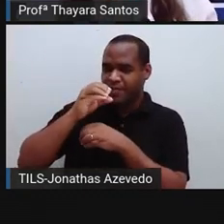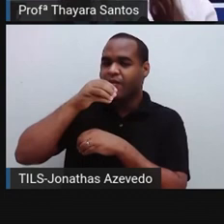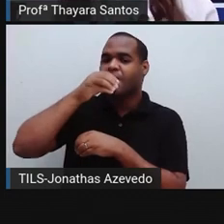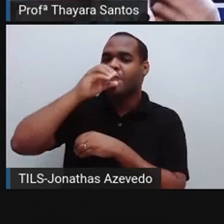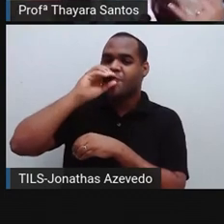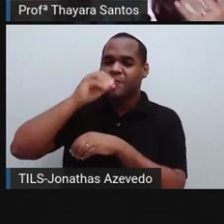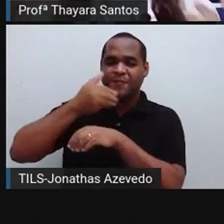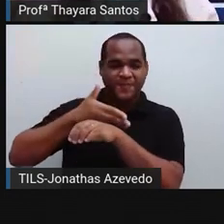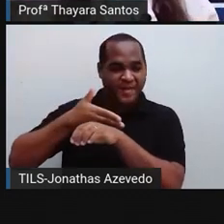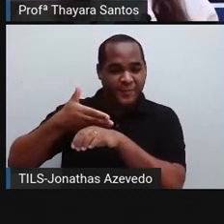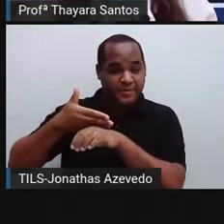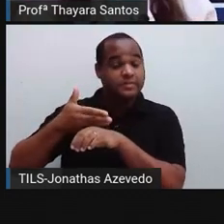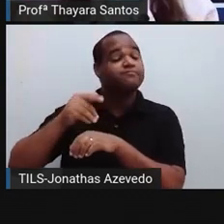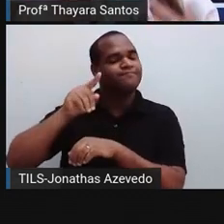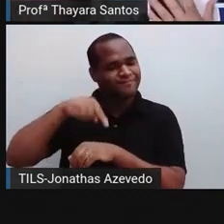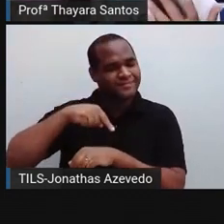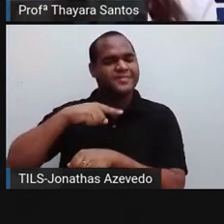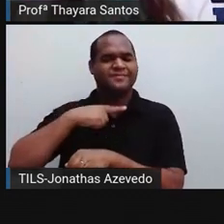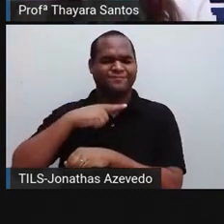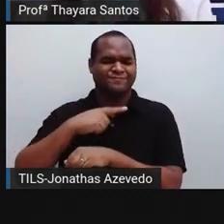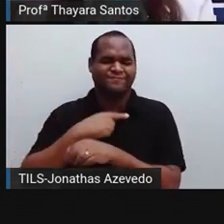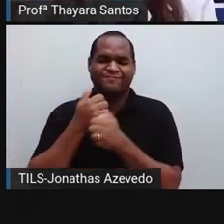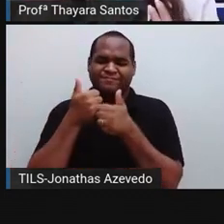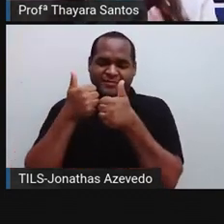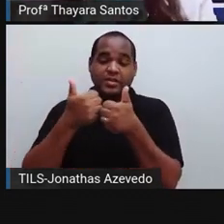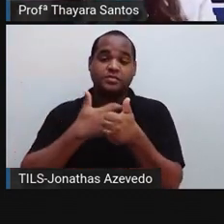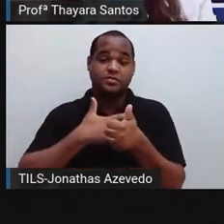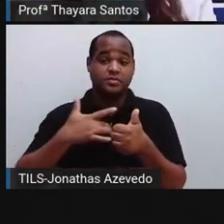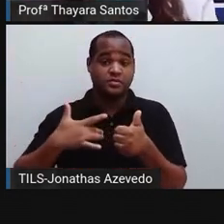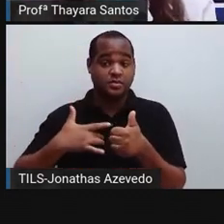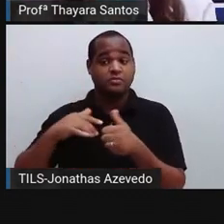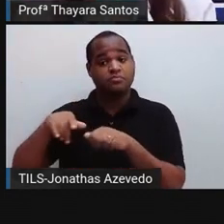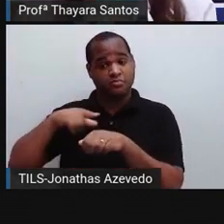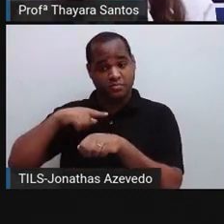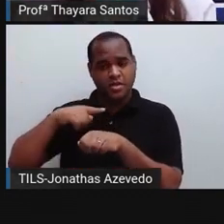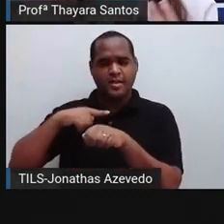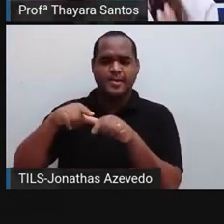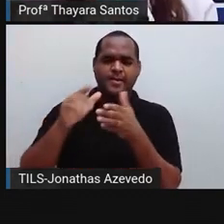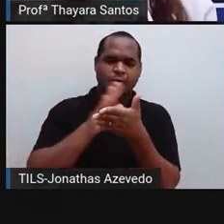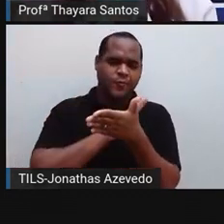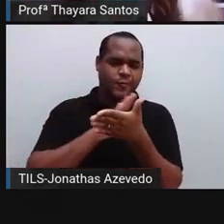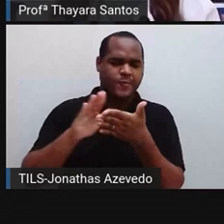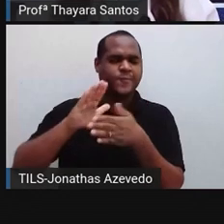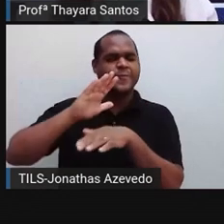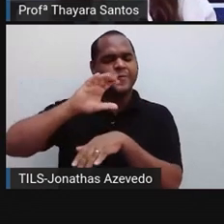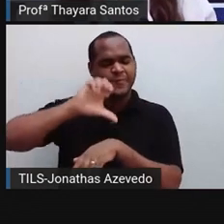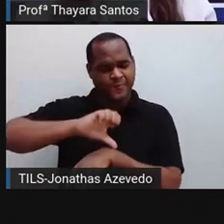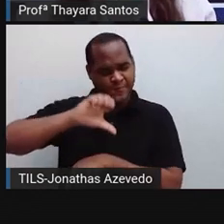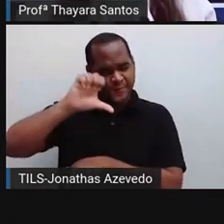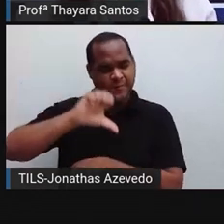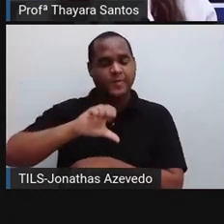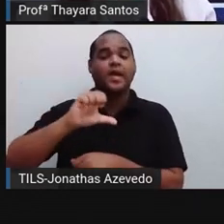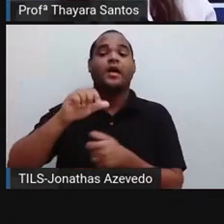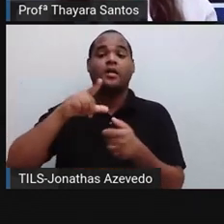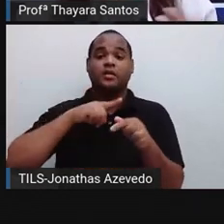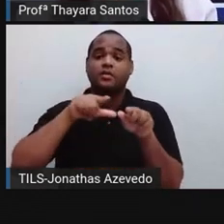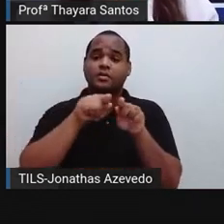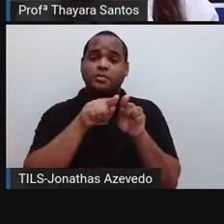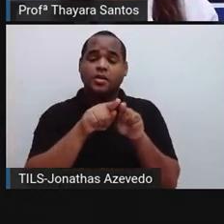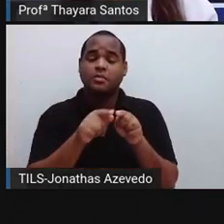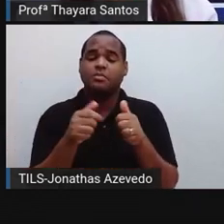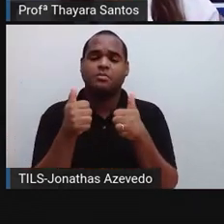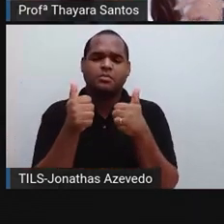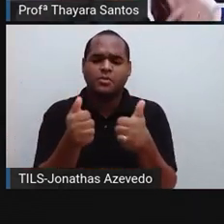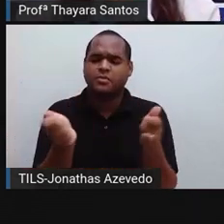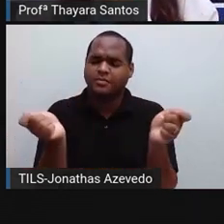Então, elas têm a parte ruim, são patogênicas, muitas delas. Porém, elas também têm muitas coisas boas que podem